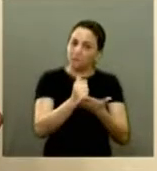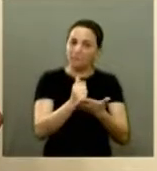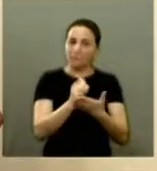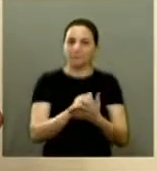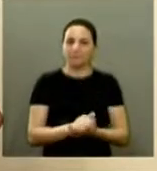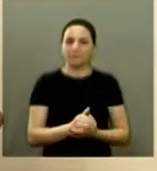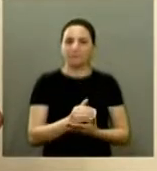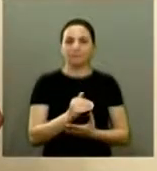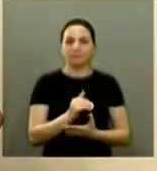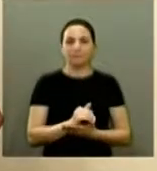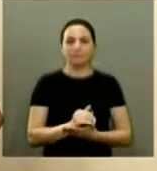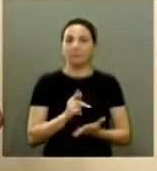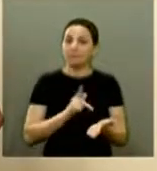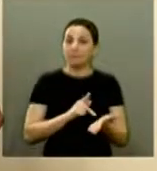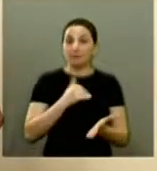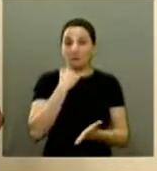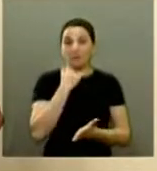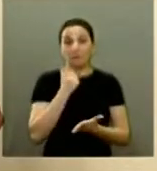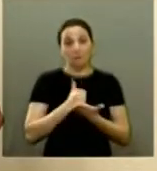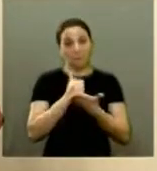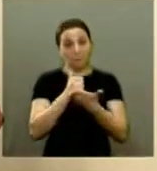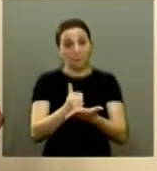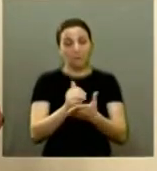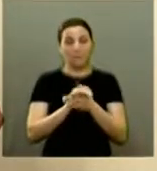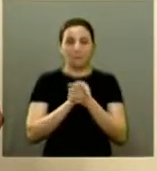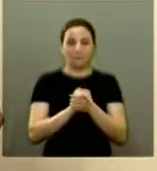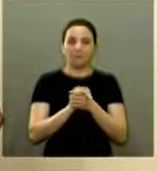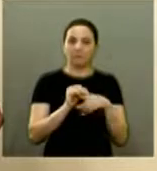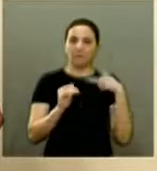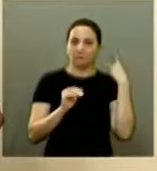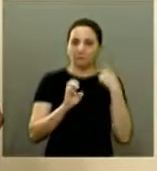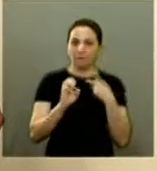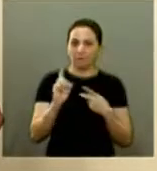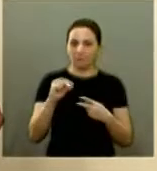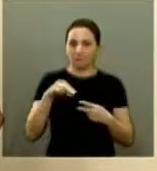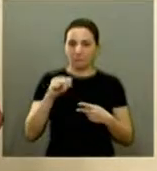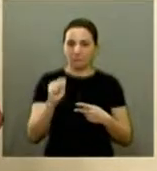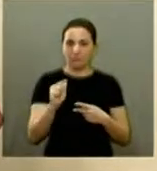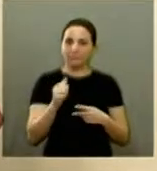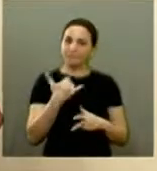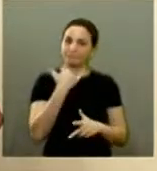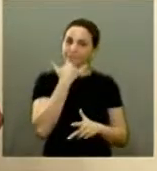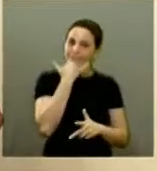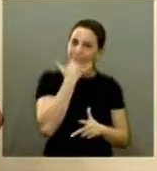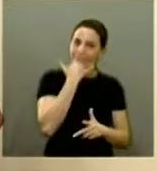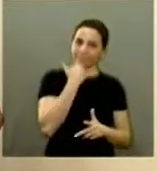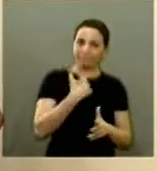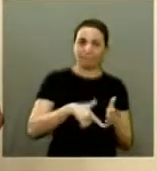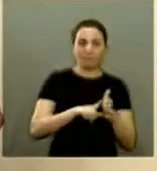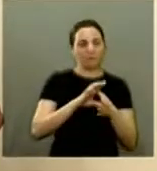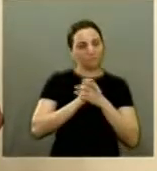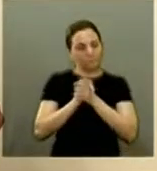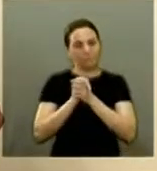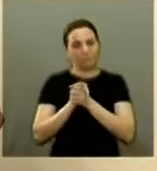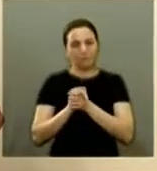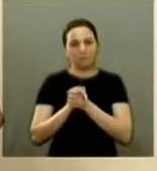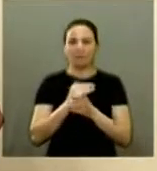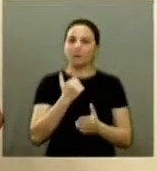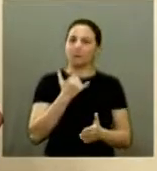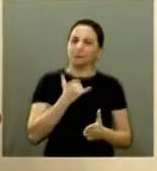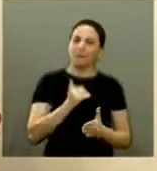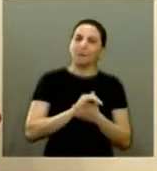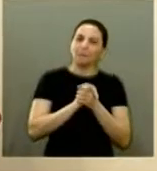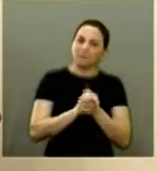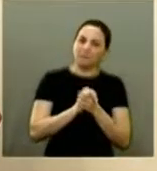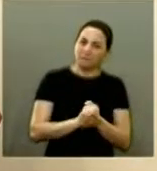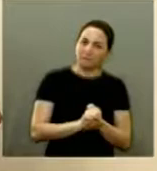é parabenizável vereadora Edna desculpa deveria ter feito a saudação antes parabenizar a